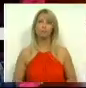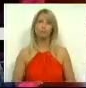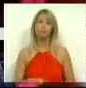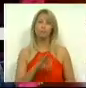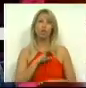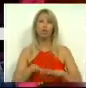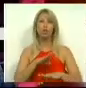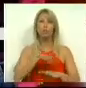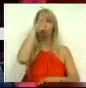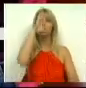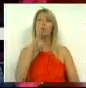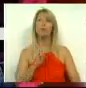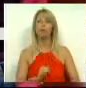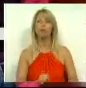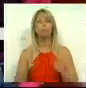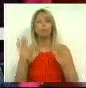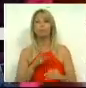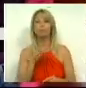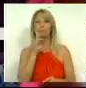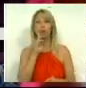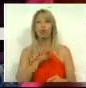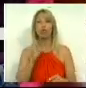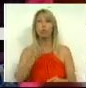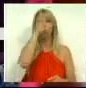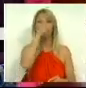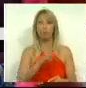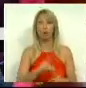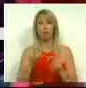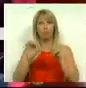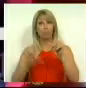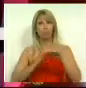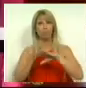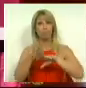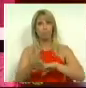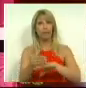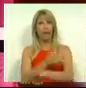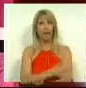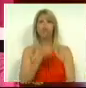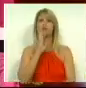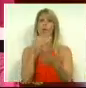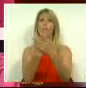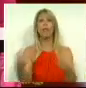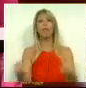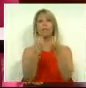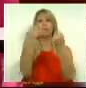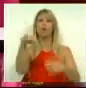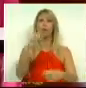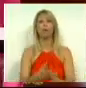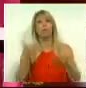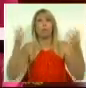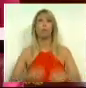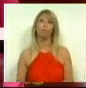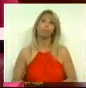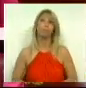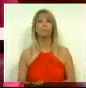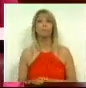Membros do Governo, perdão, Sra. Primeiro-Ministro, na intervenção inicial, veio aqui fazer um desafio ao PS. Bom, fê-lo